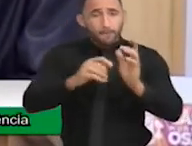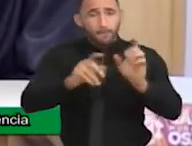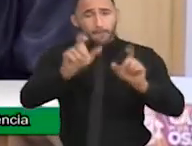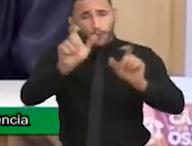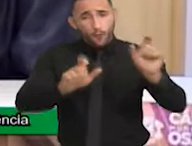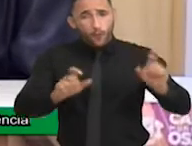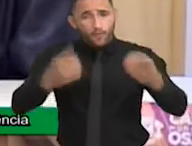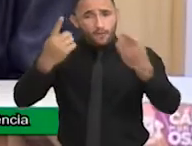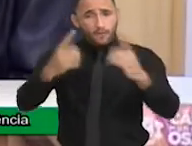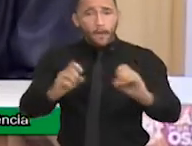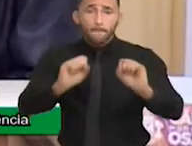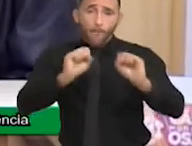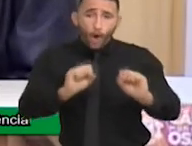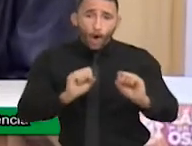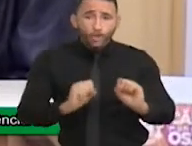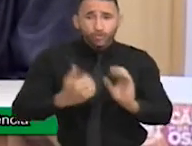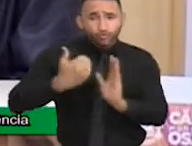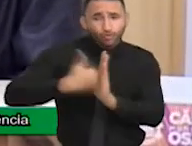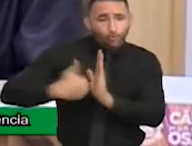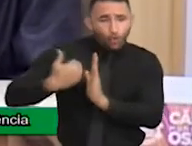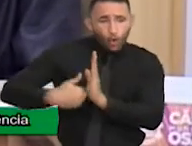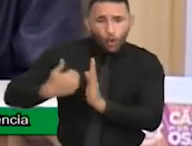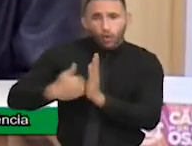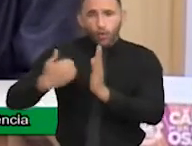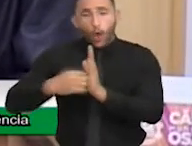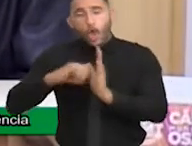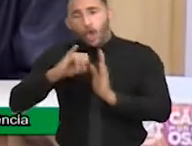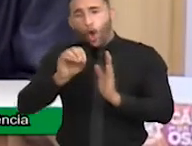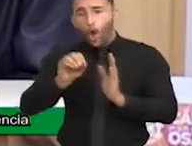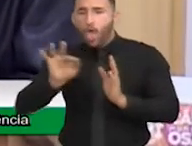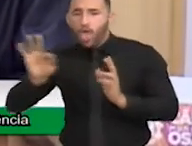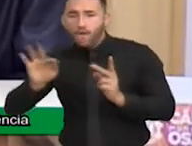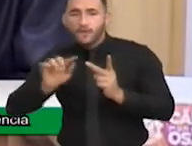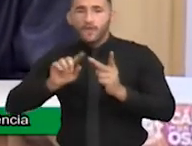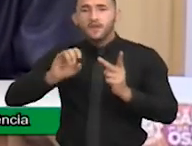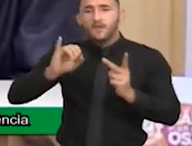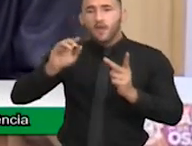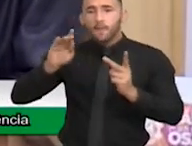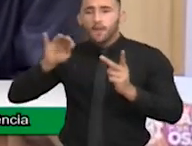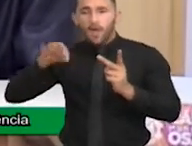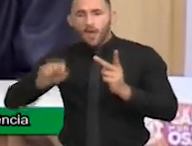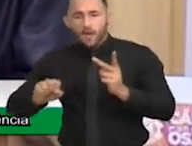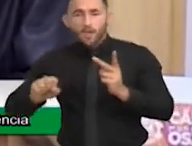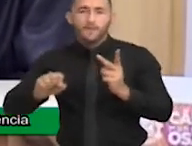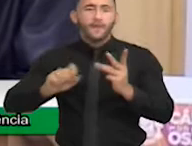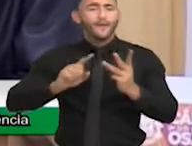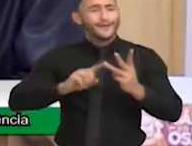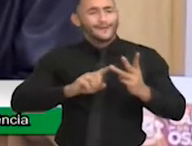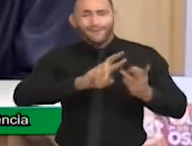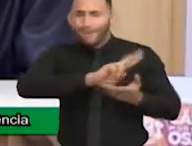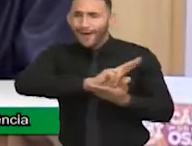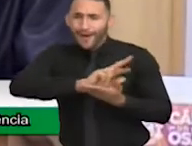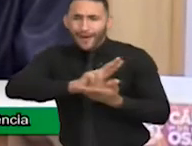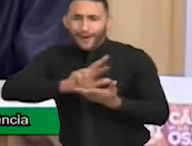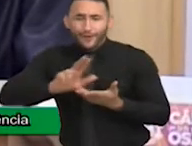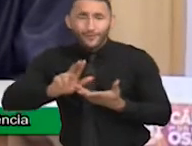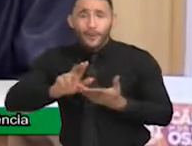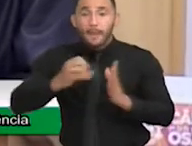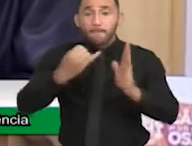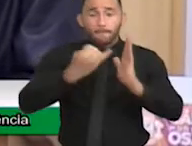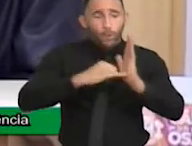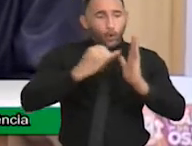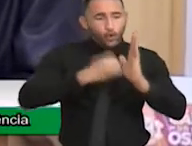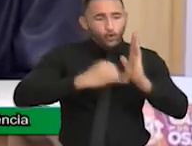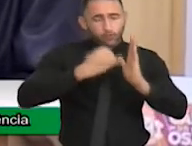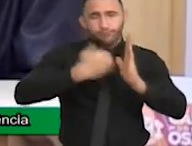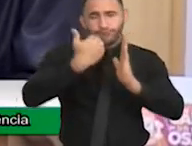deficiência pode ter isenção, como, por exemplo, IOF, ICMS, Imposto Municipal, Imposto sobre o